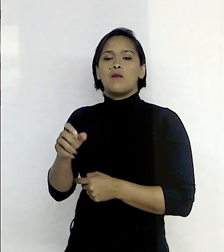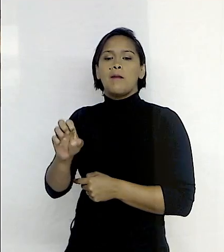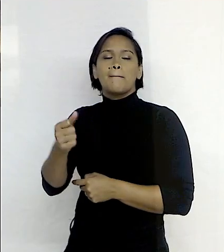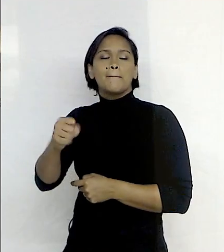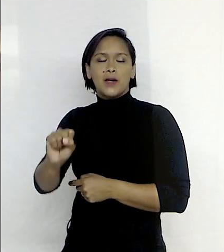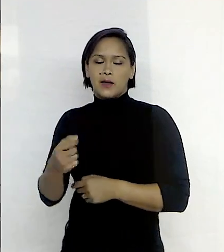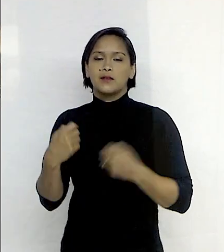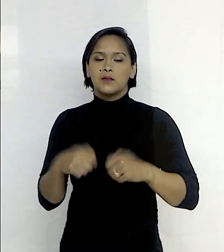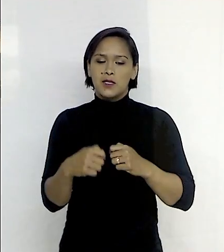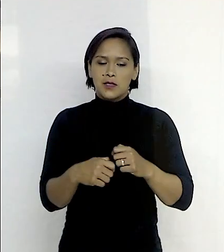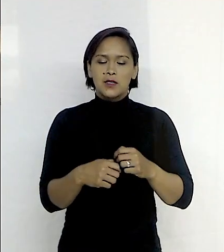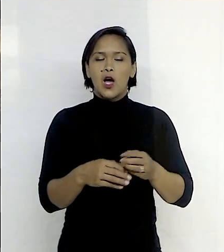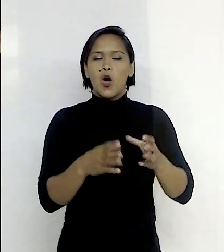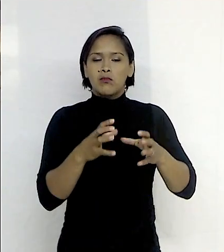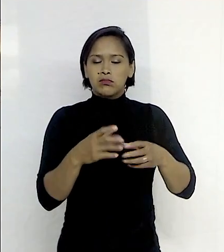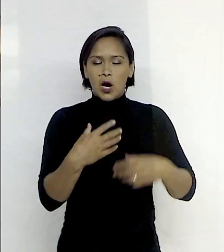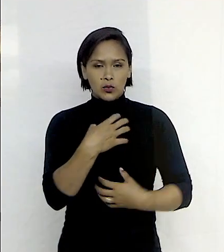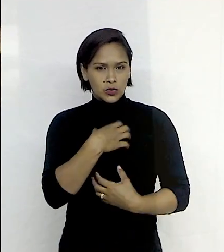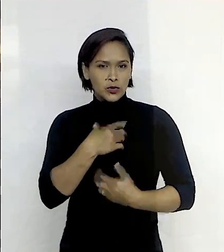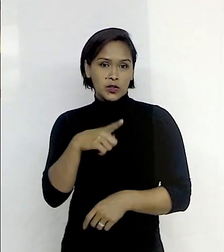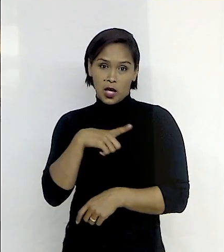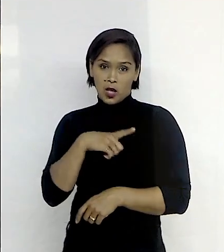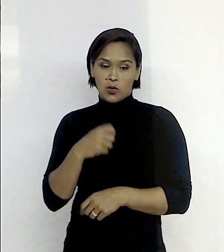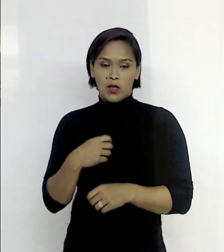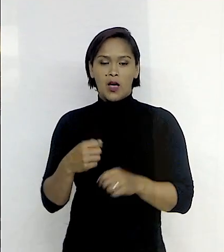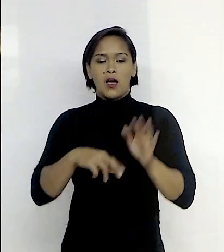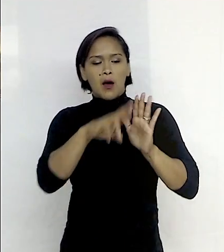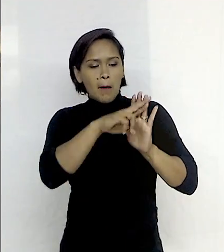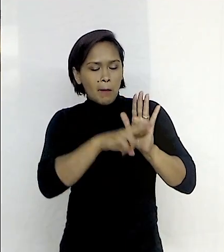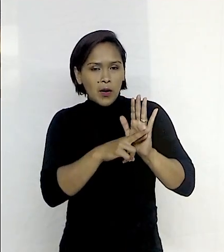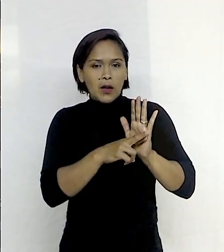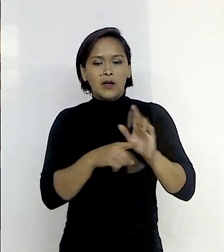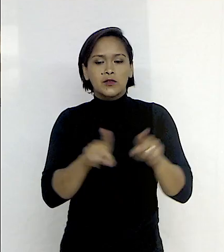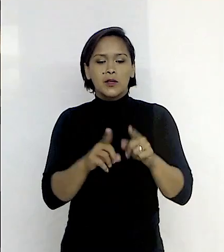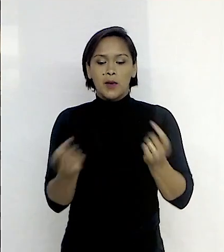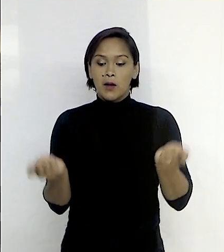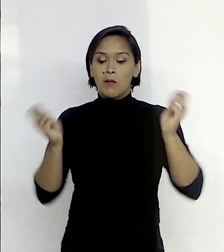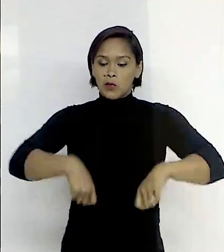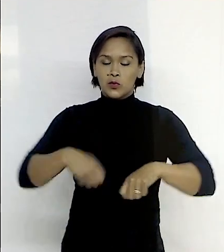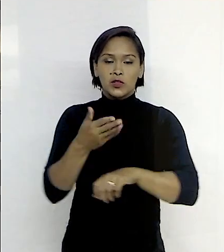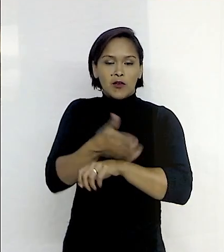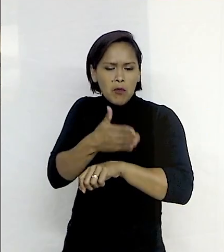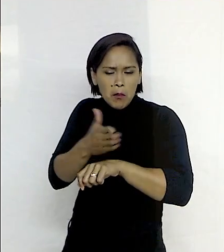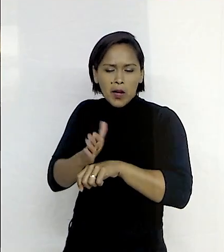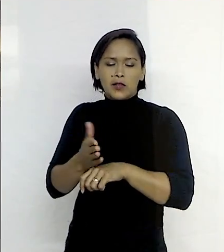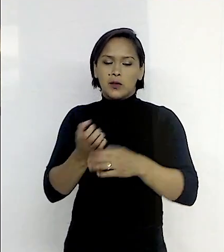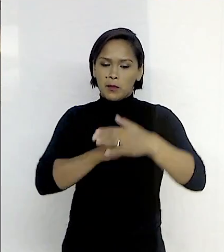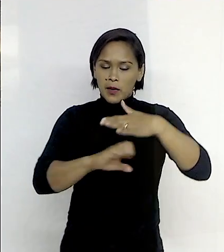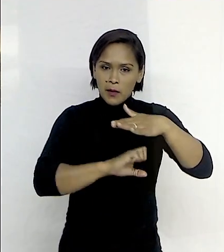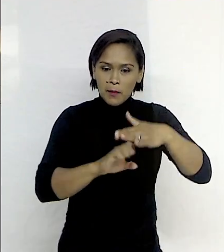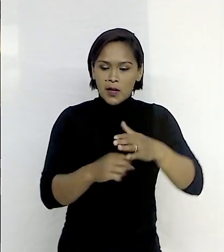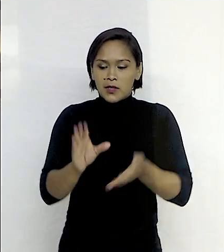instrumentos, existem planos e formas de capacitação dessas empresas para